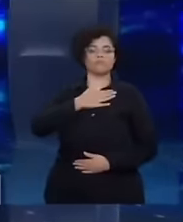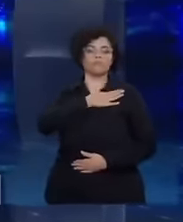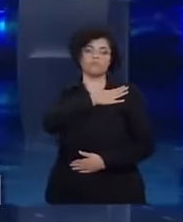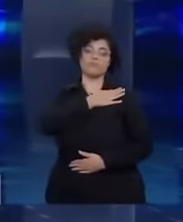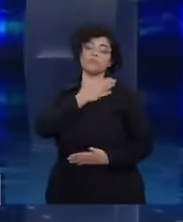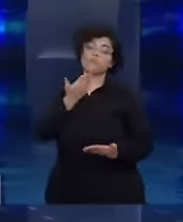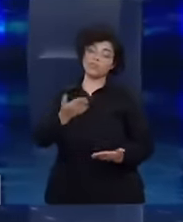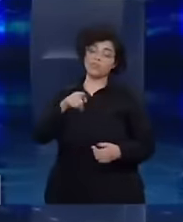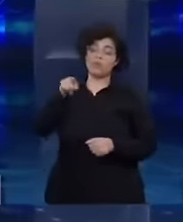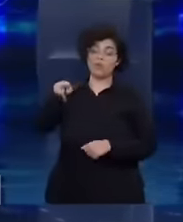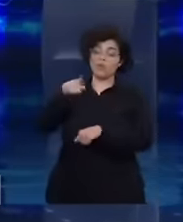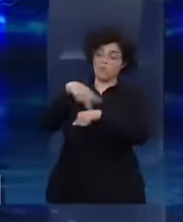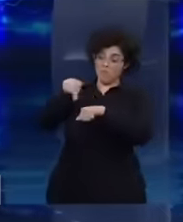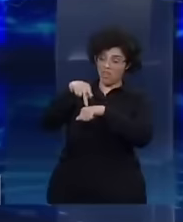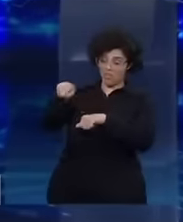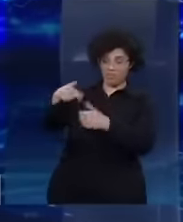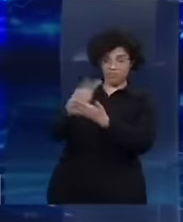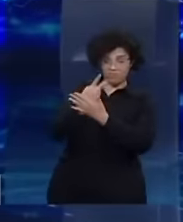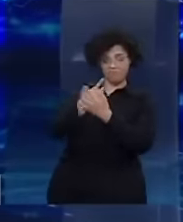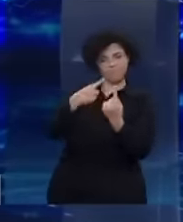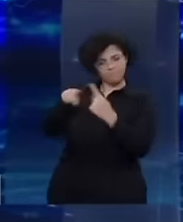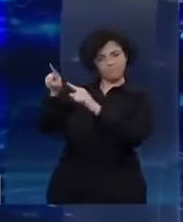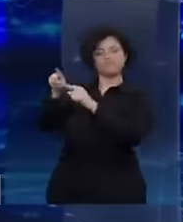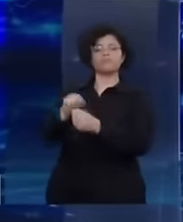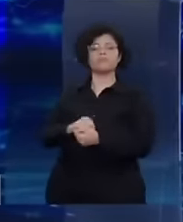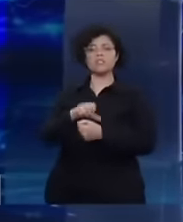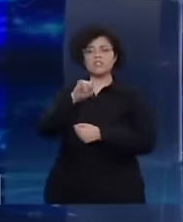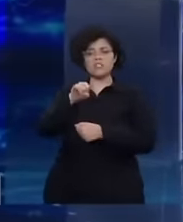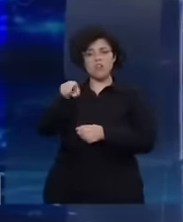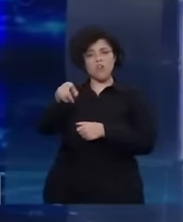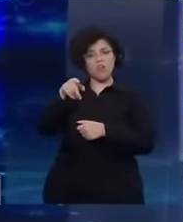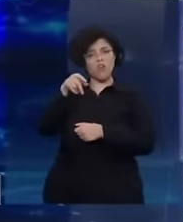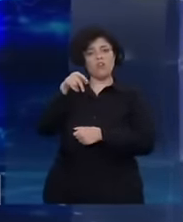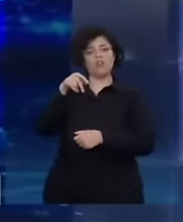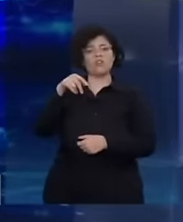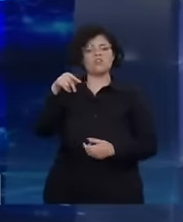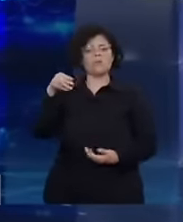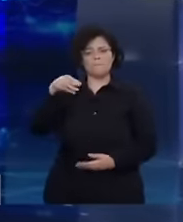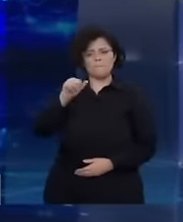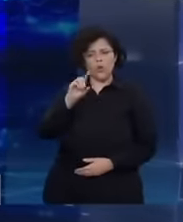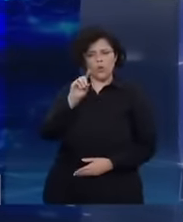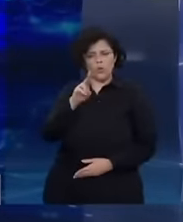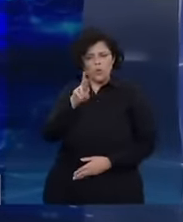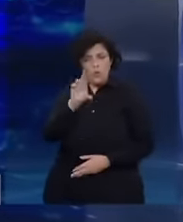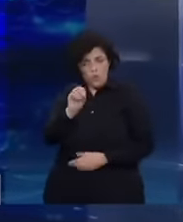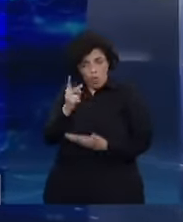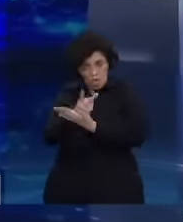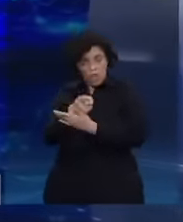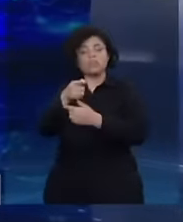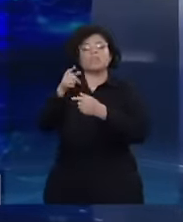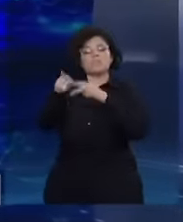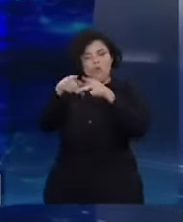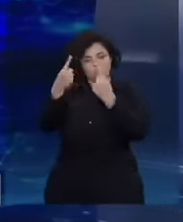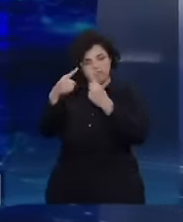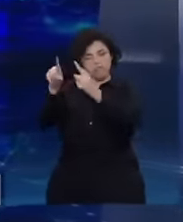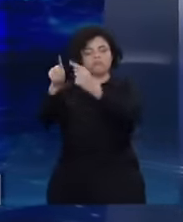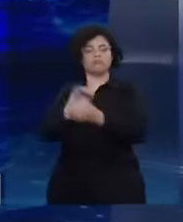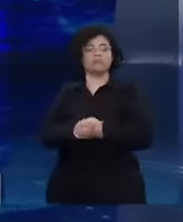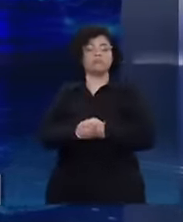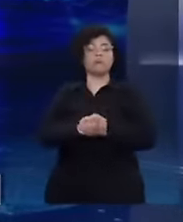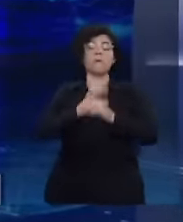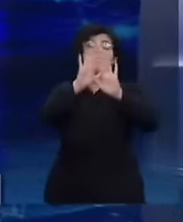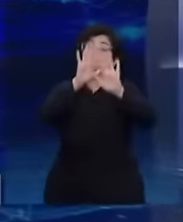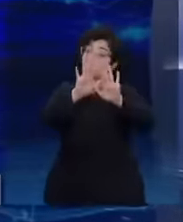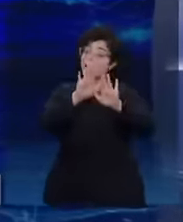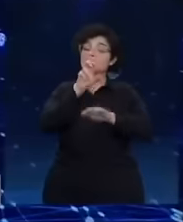puna o Daniel Ortega. Se o Maduro está errando o povo que puna porque você quem vai punir é o povo brasileiro. Dia 30 de